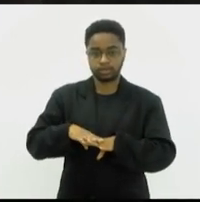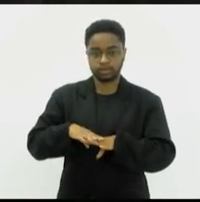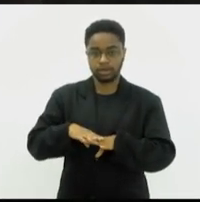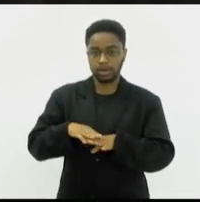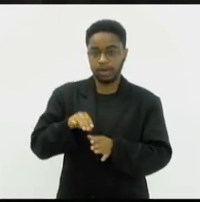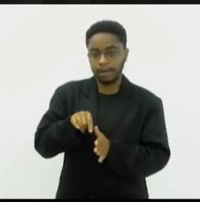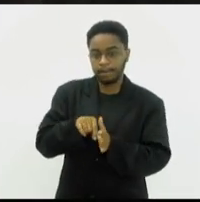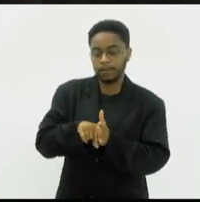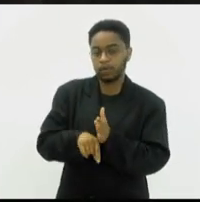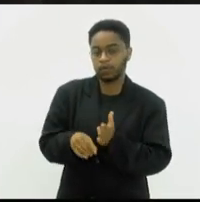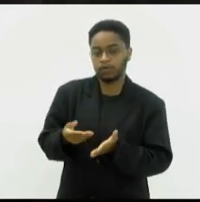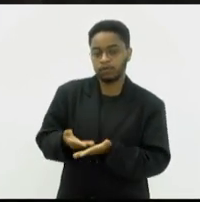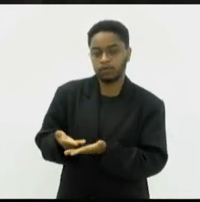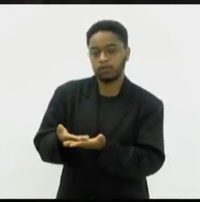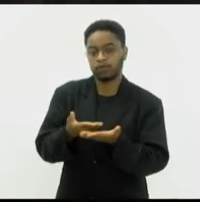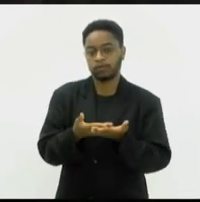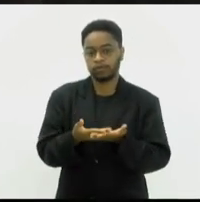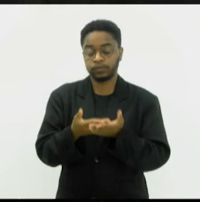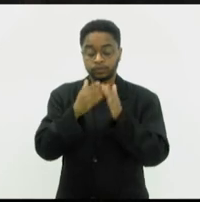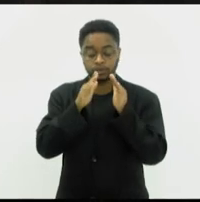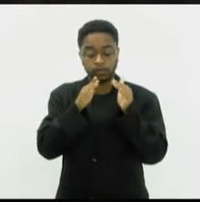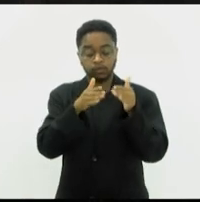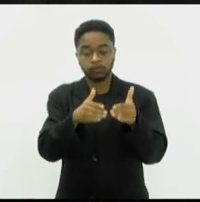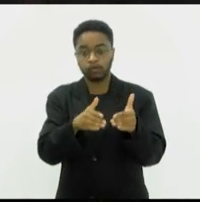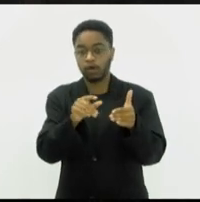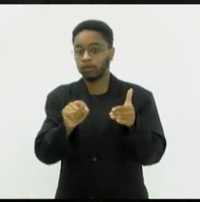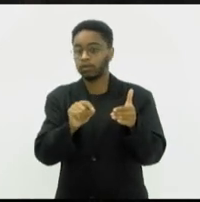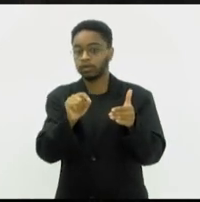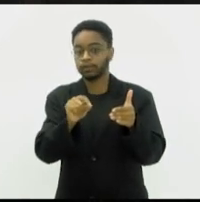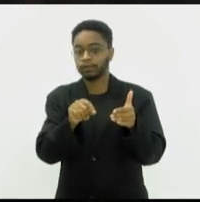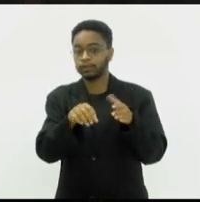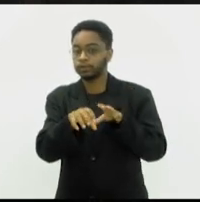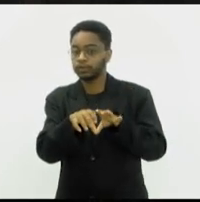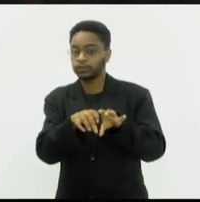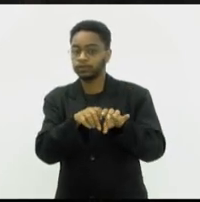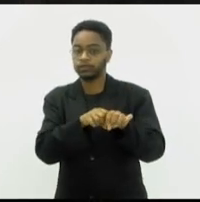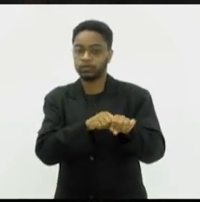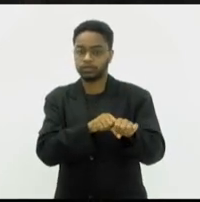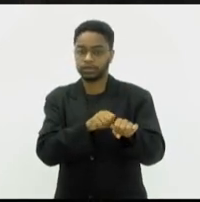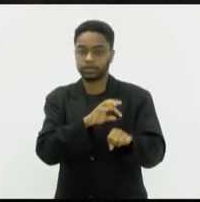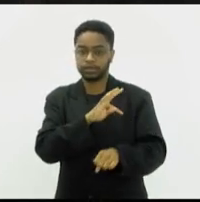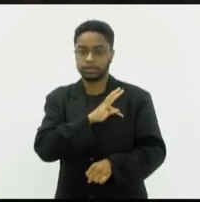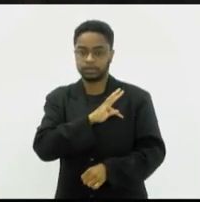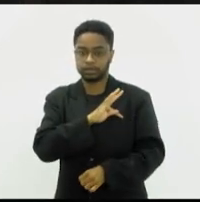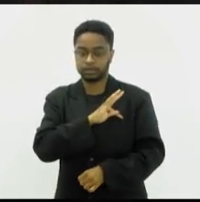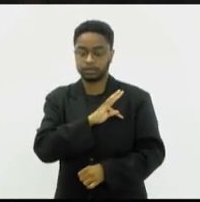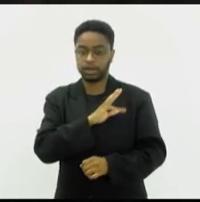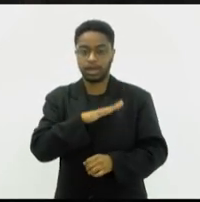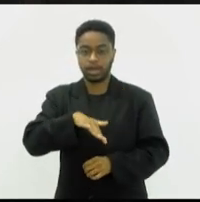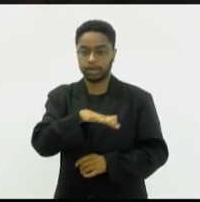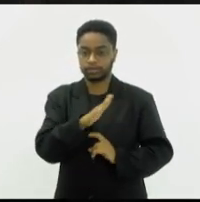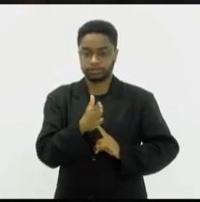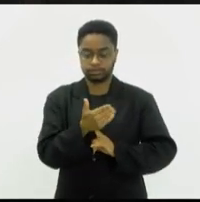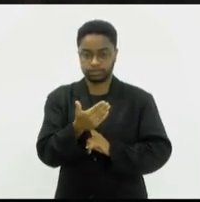voltada para a formação tecnológica